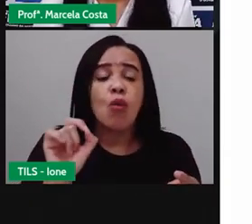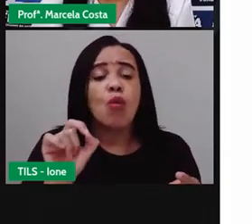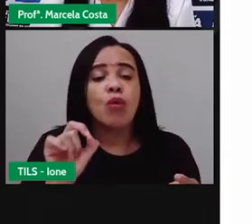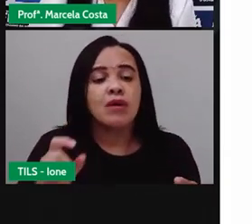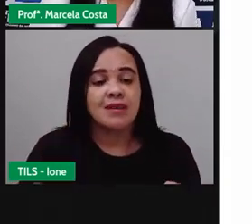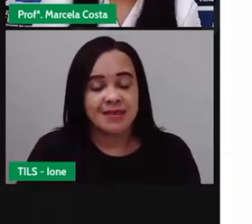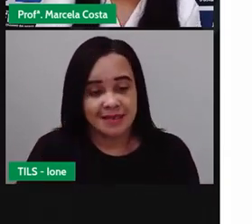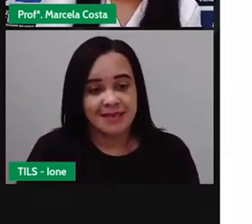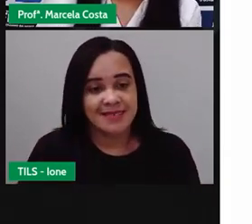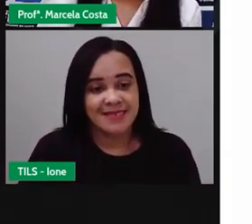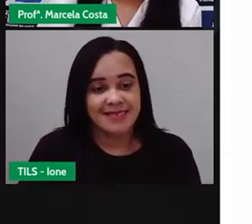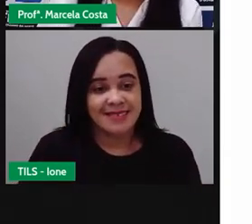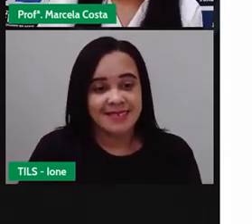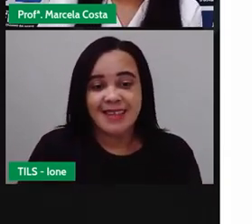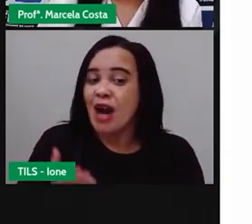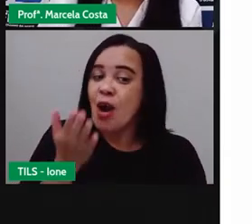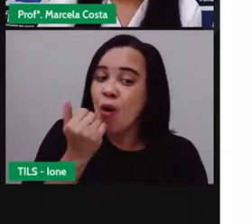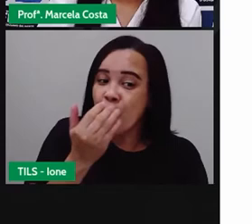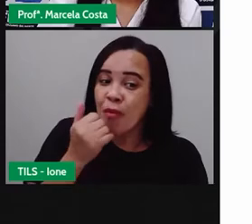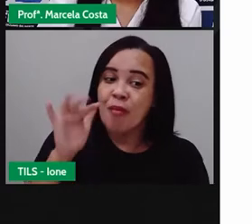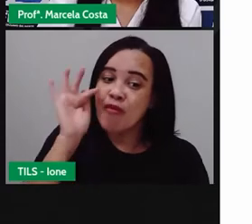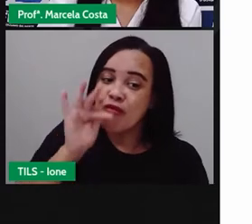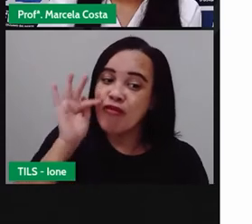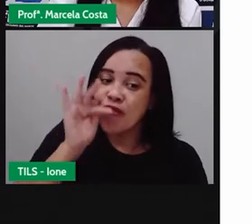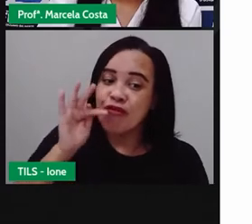E quando ele comeu a jabuticaba?